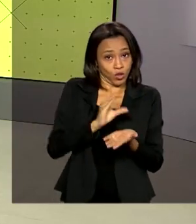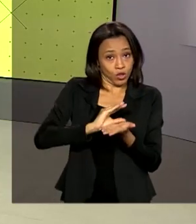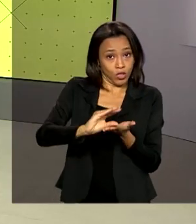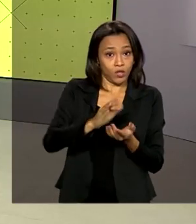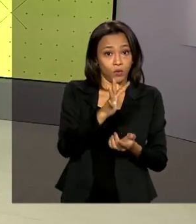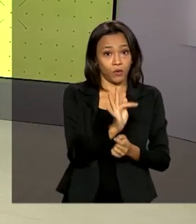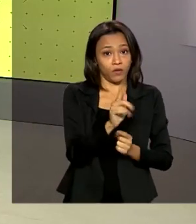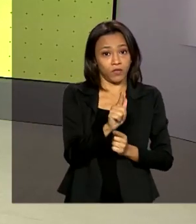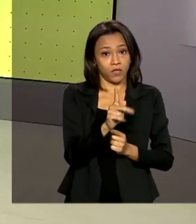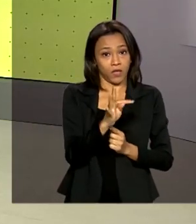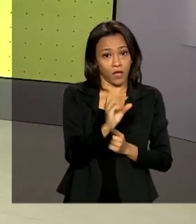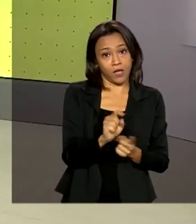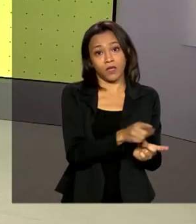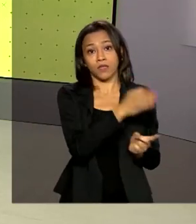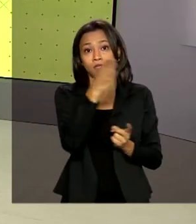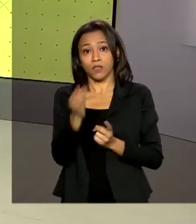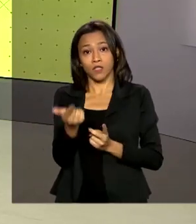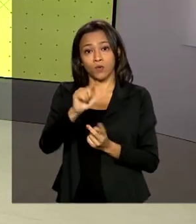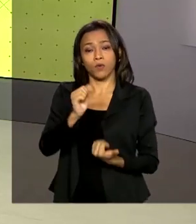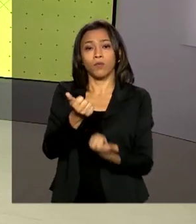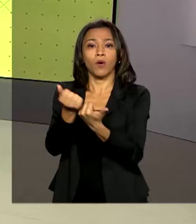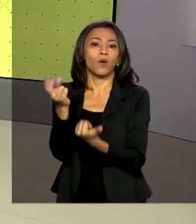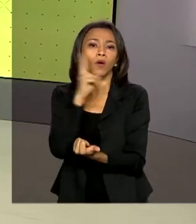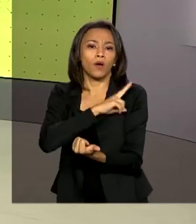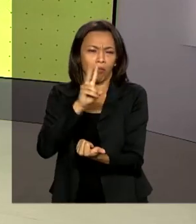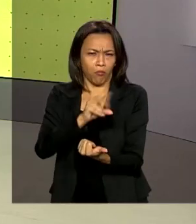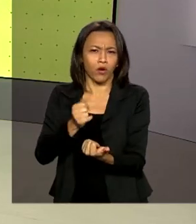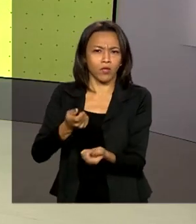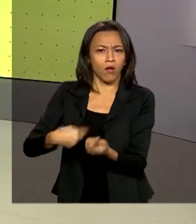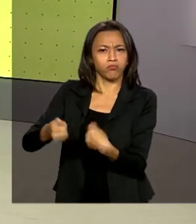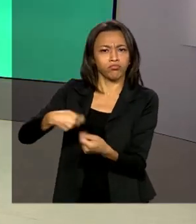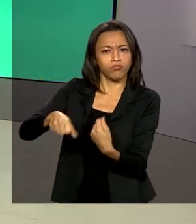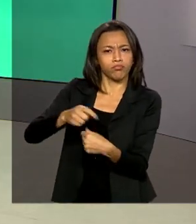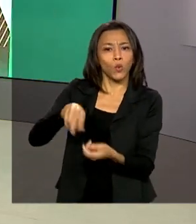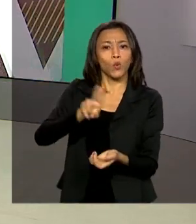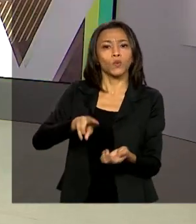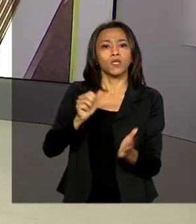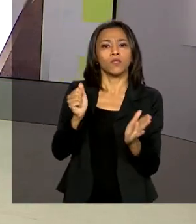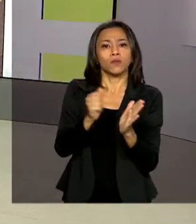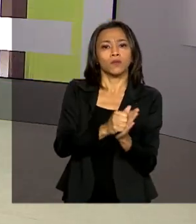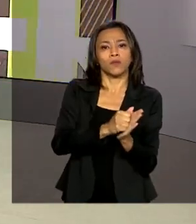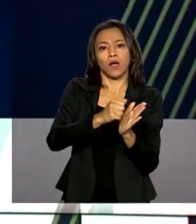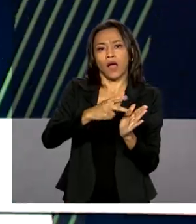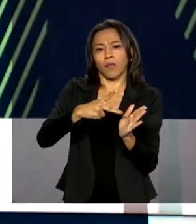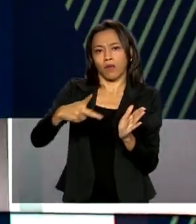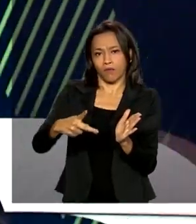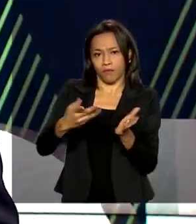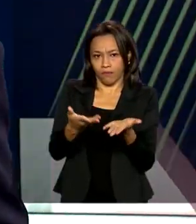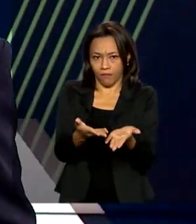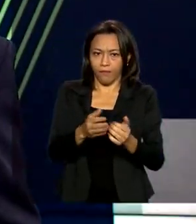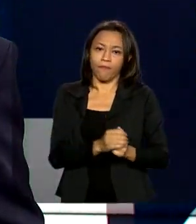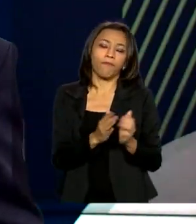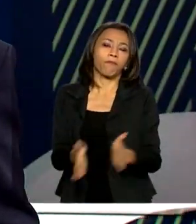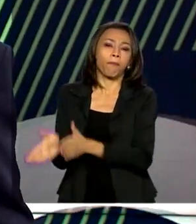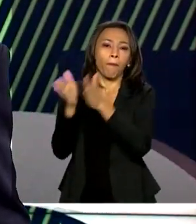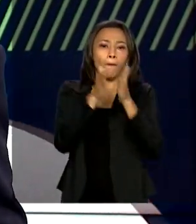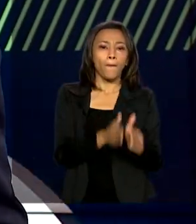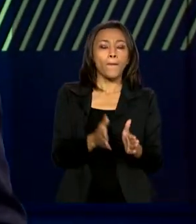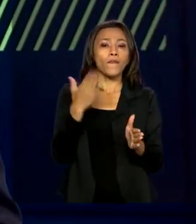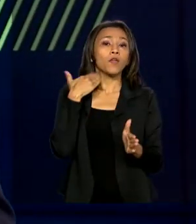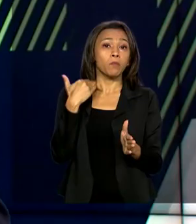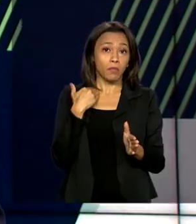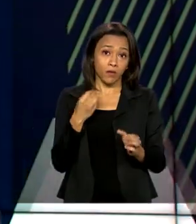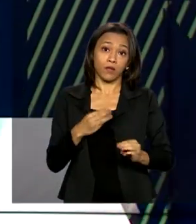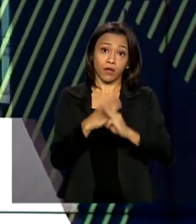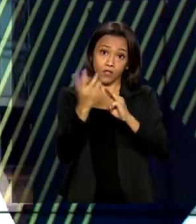FGTS e do auxílio emergencial podem ser movimentados pelo aplicativo Caixa Tem. E a Caixa voltou a pagar o